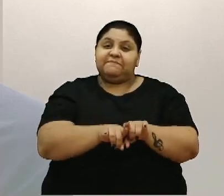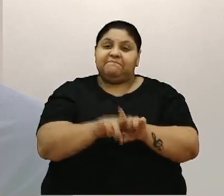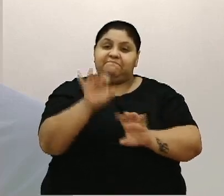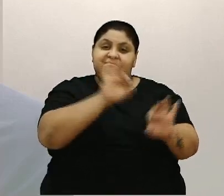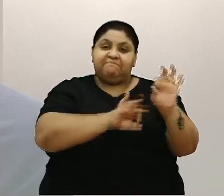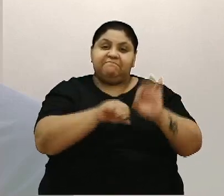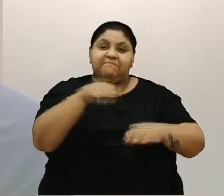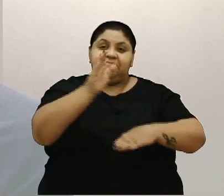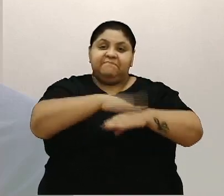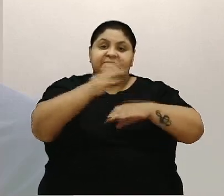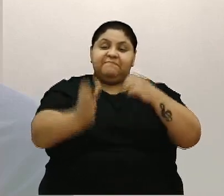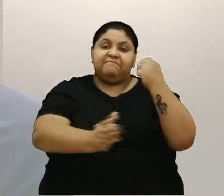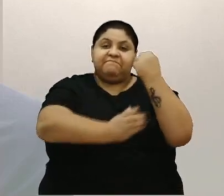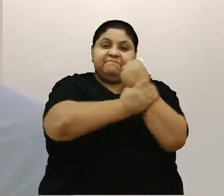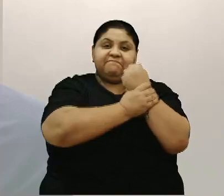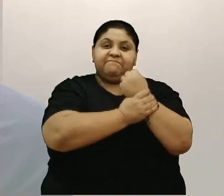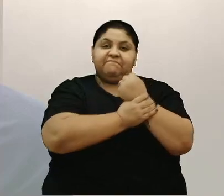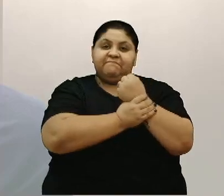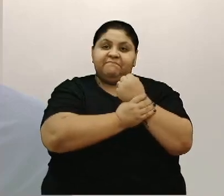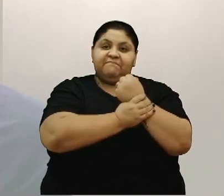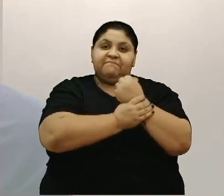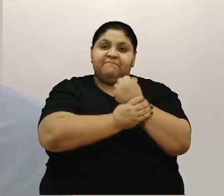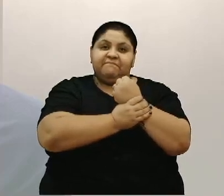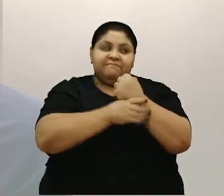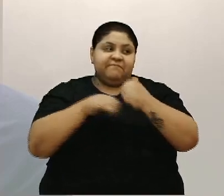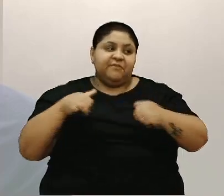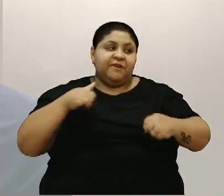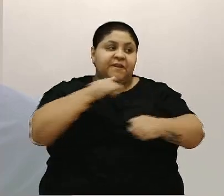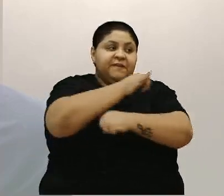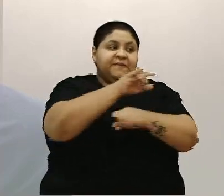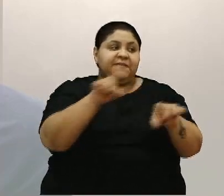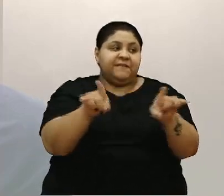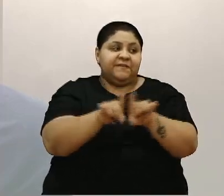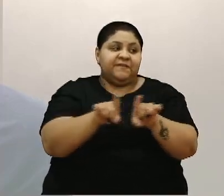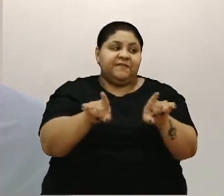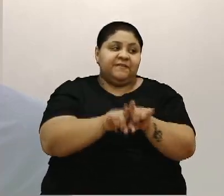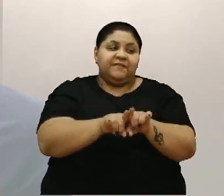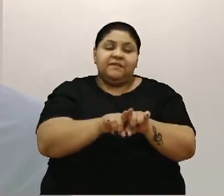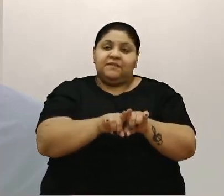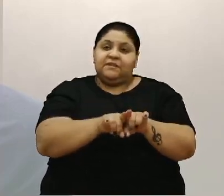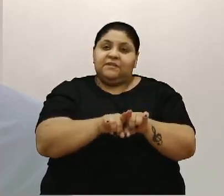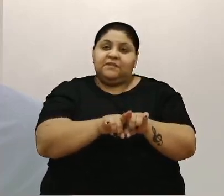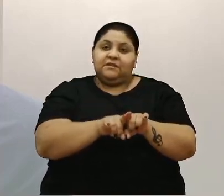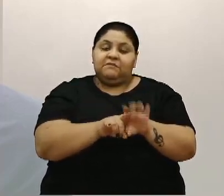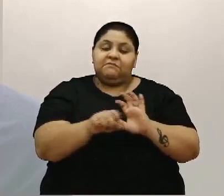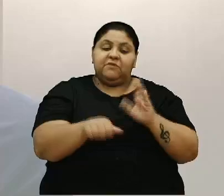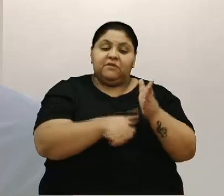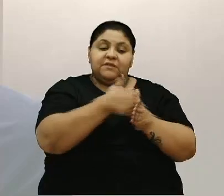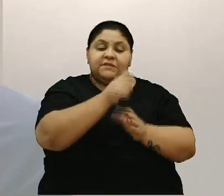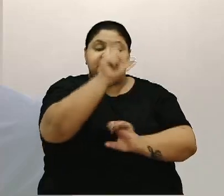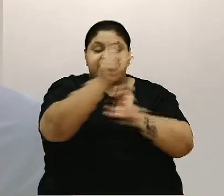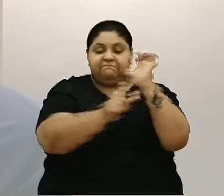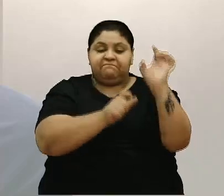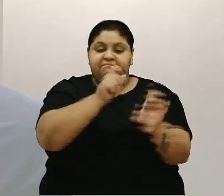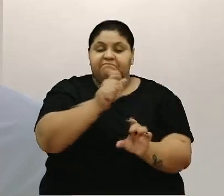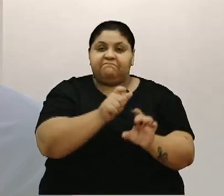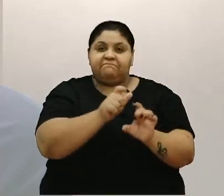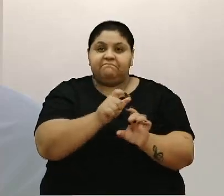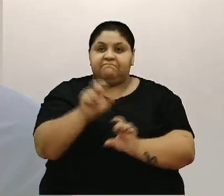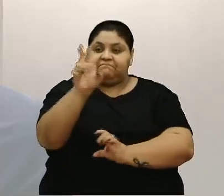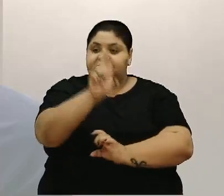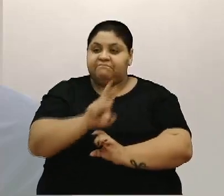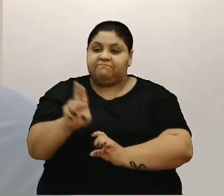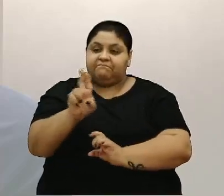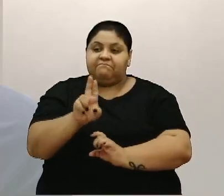segurança para o transporte aéreo, pela viabilidade das pessoas ocuparem